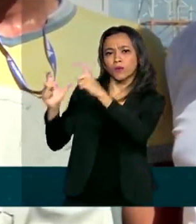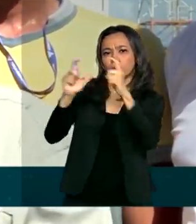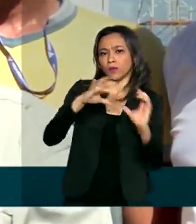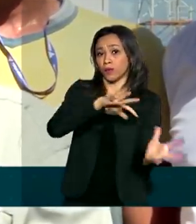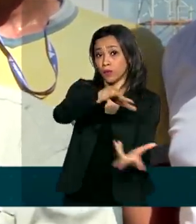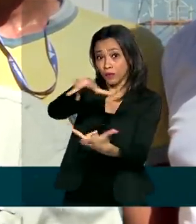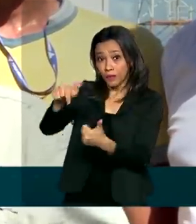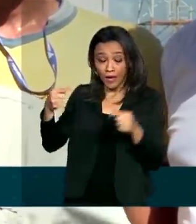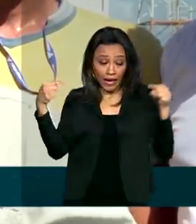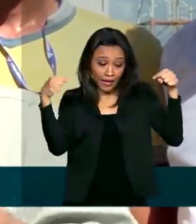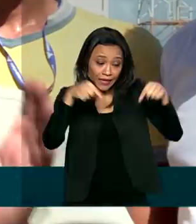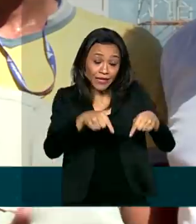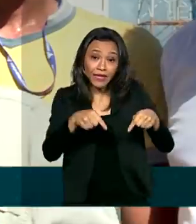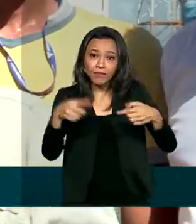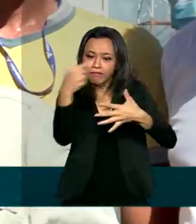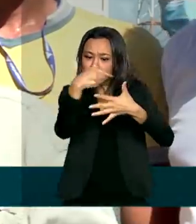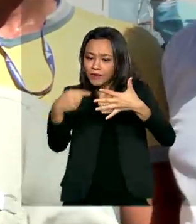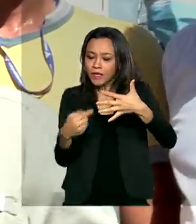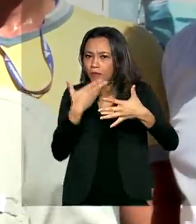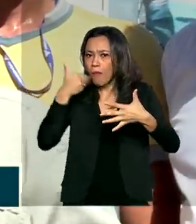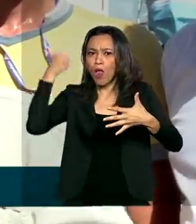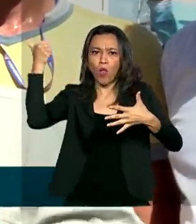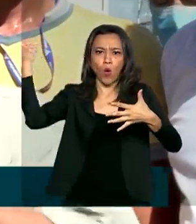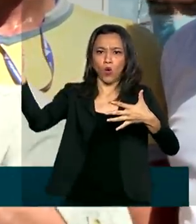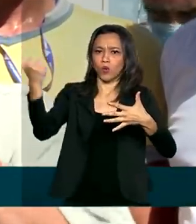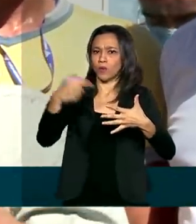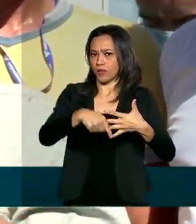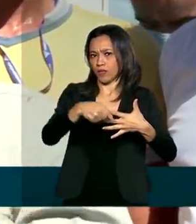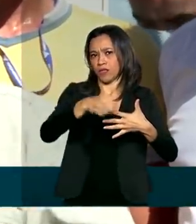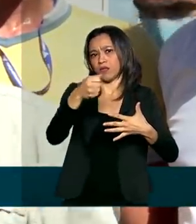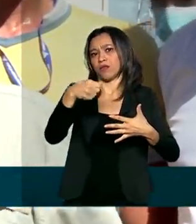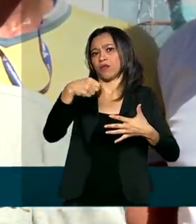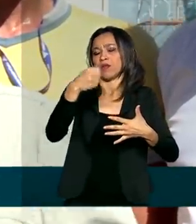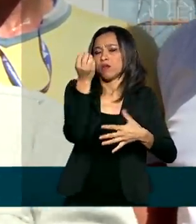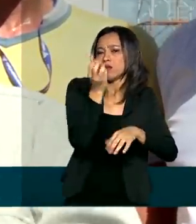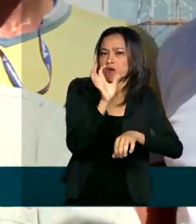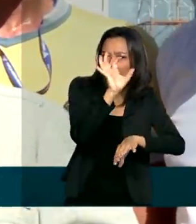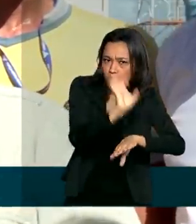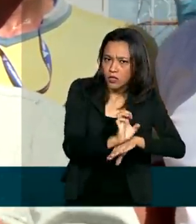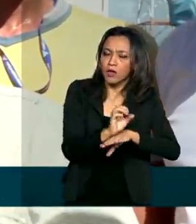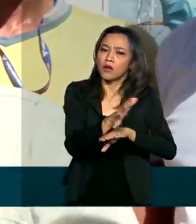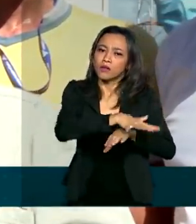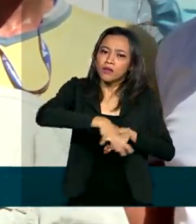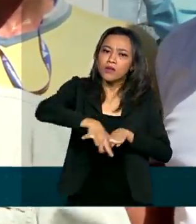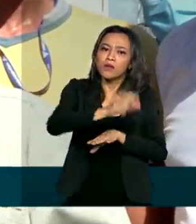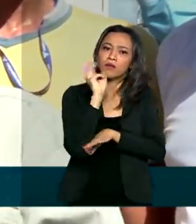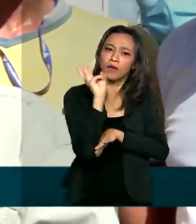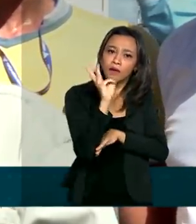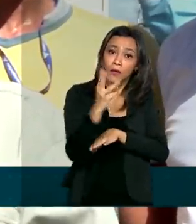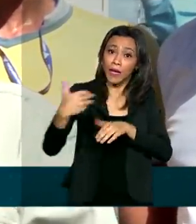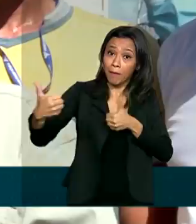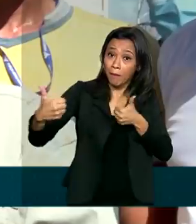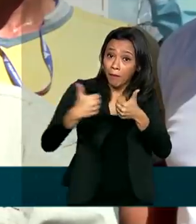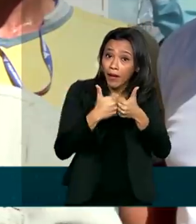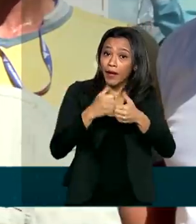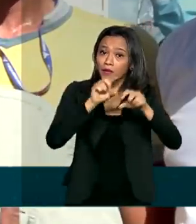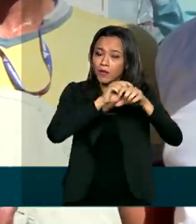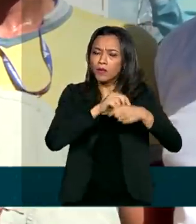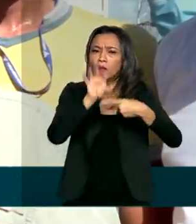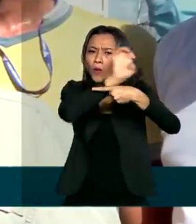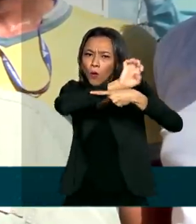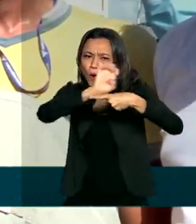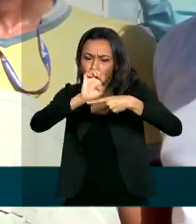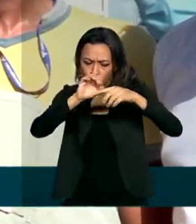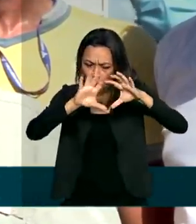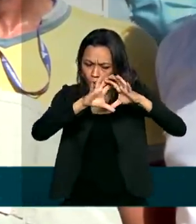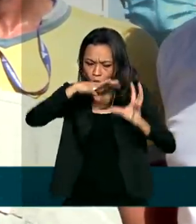melhores de todo o planeta. A gente tem condições tanto em ângulo quanto a proximidade do Equador. Além disso, nós já